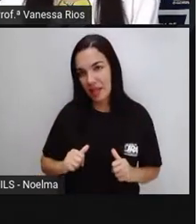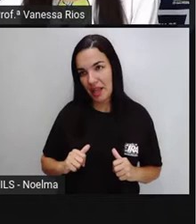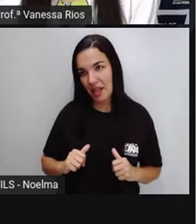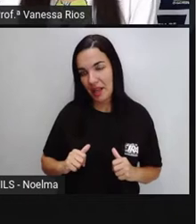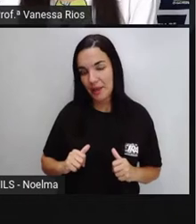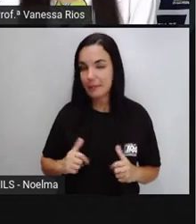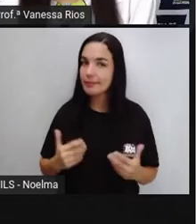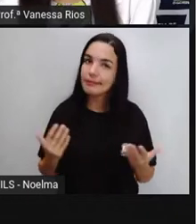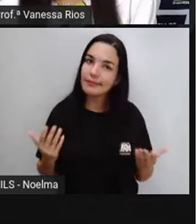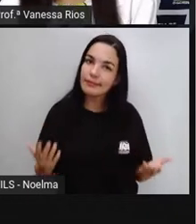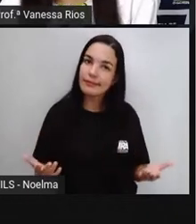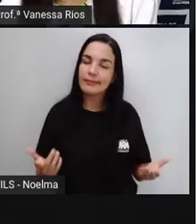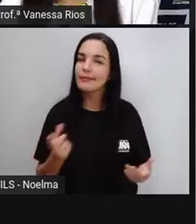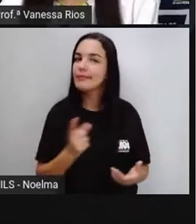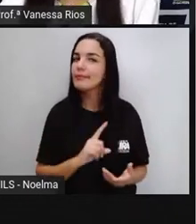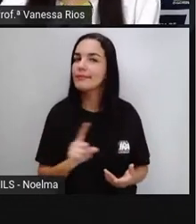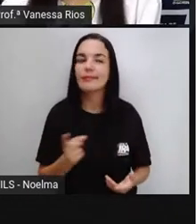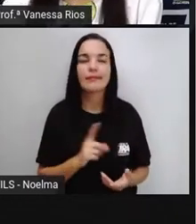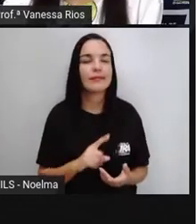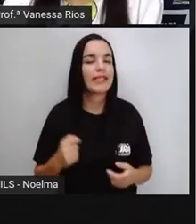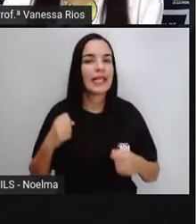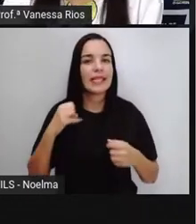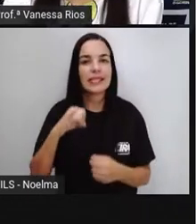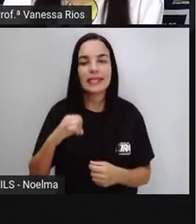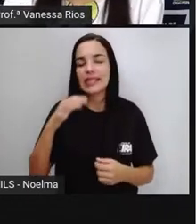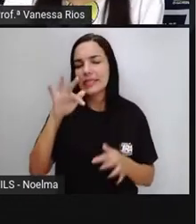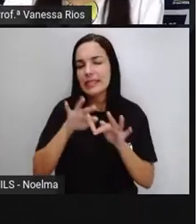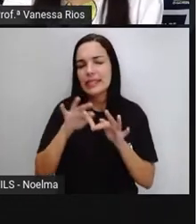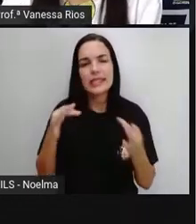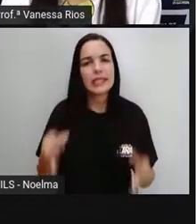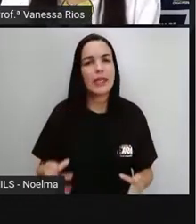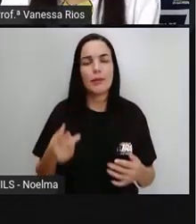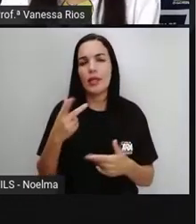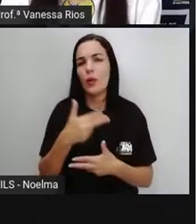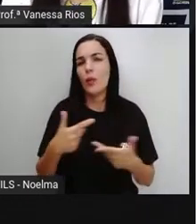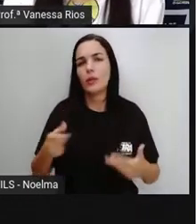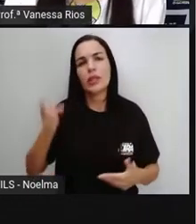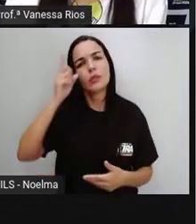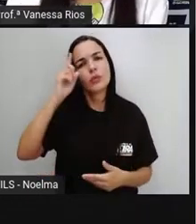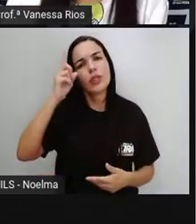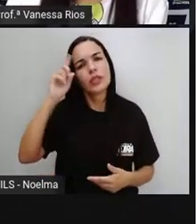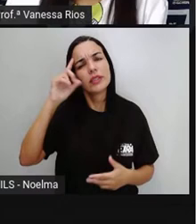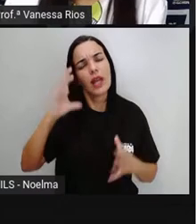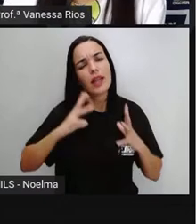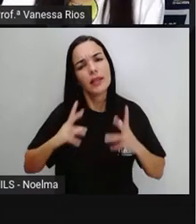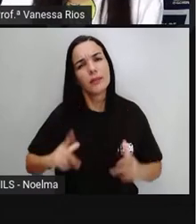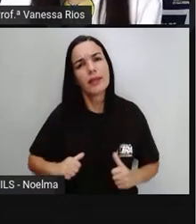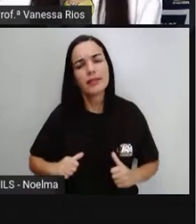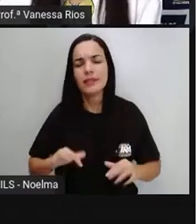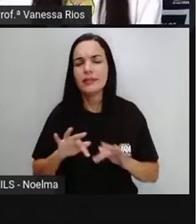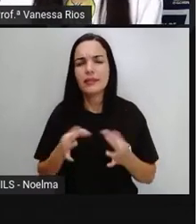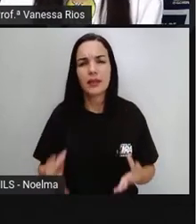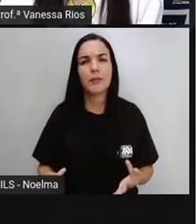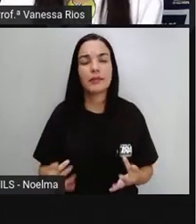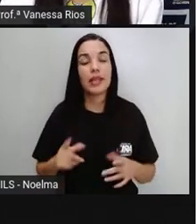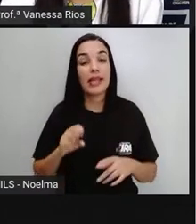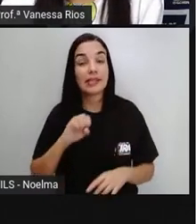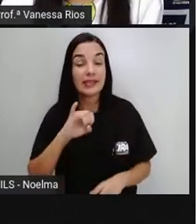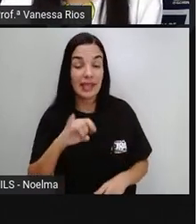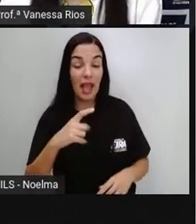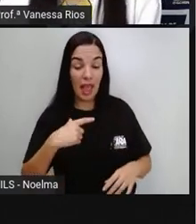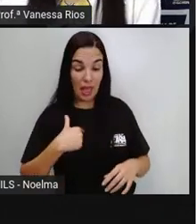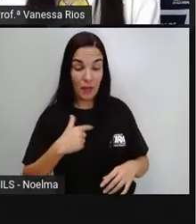participar do meu dia a dia de atividades, de ações de higiene. E se eu promovo